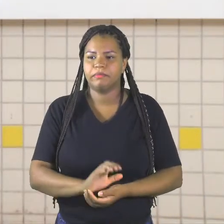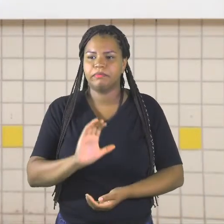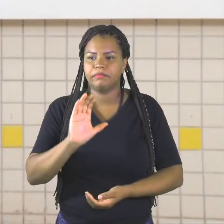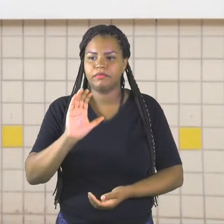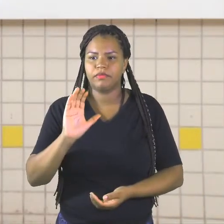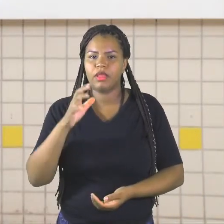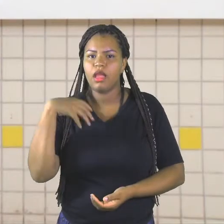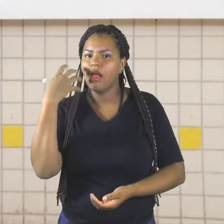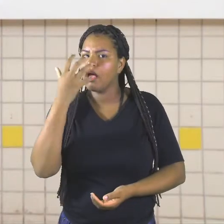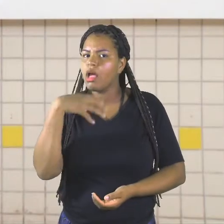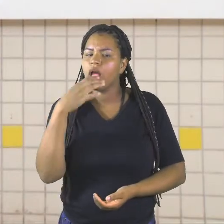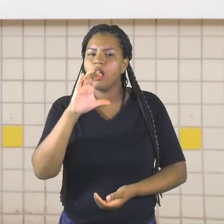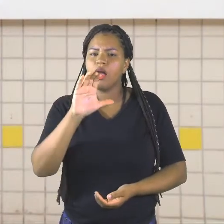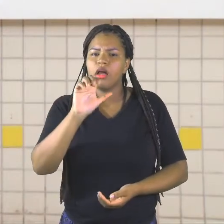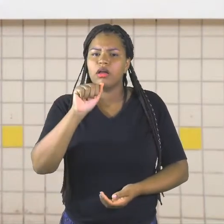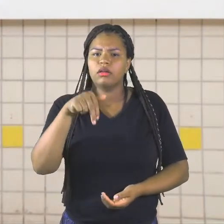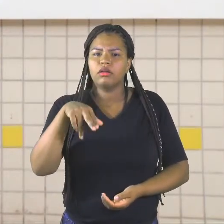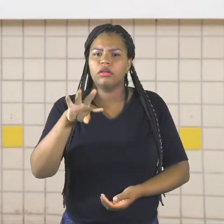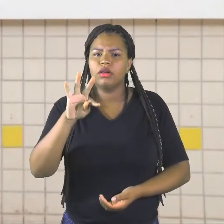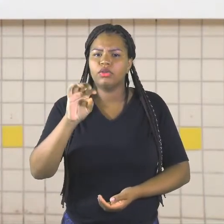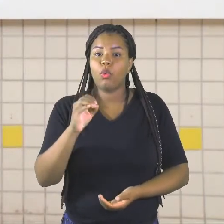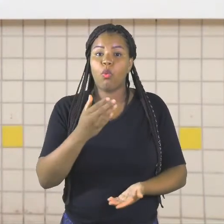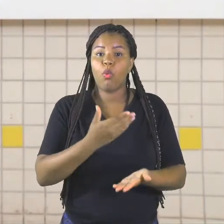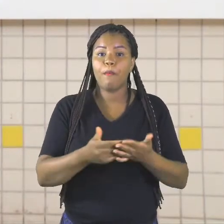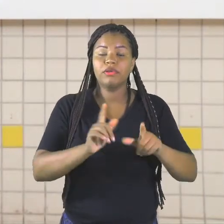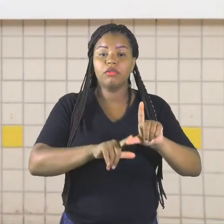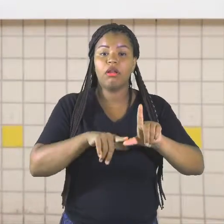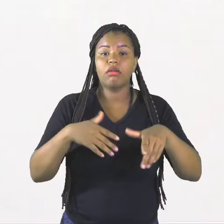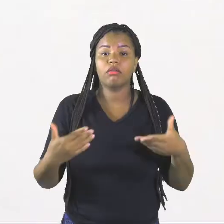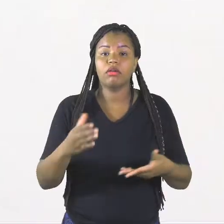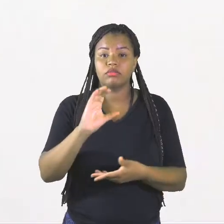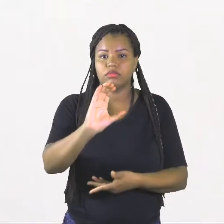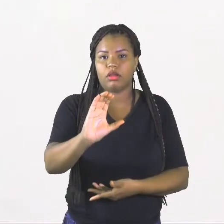Canto. Canto. Começam com que letra? C.